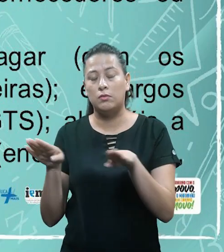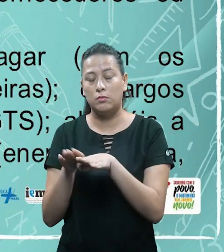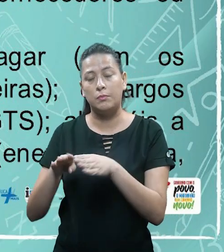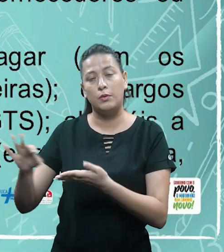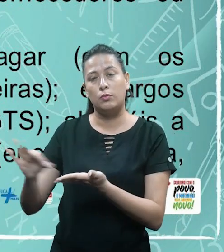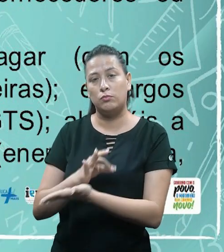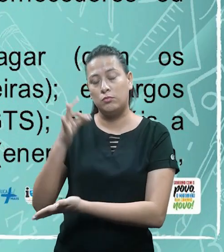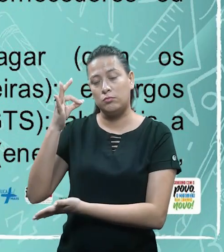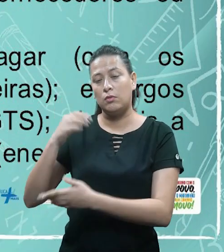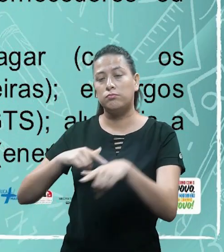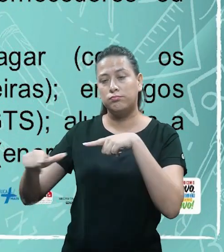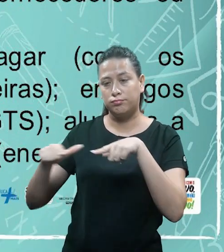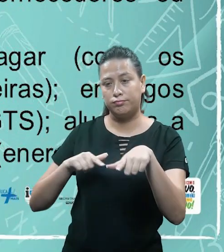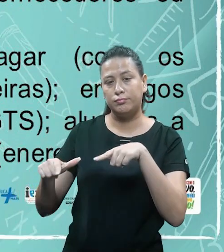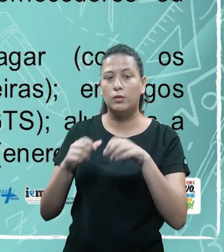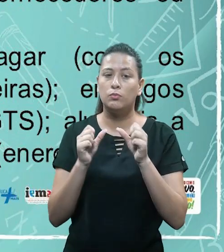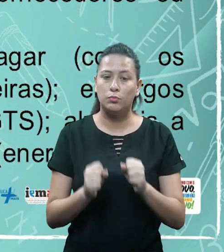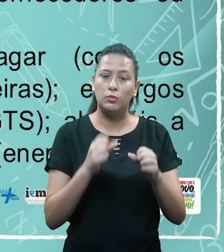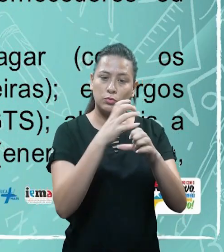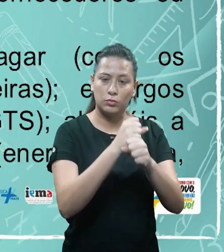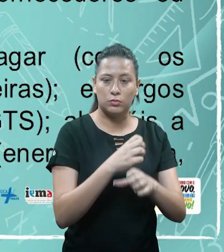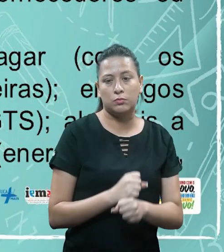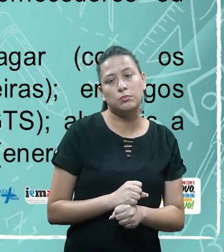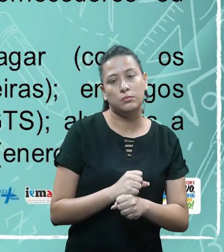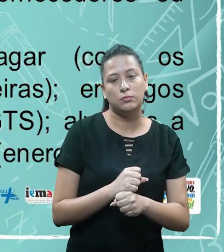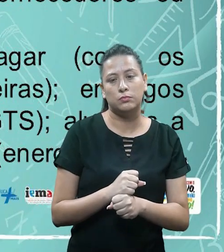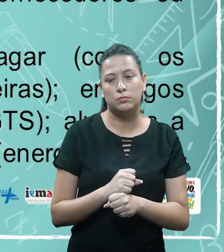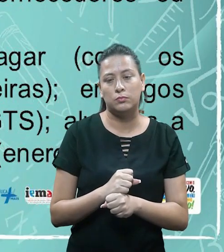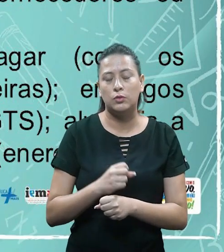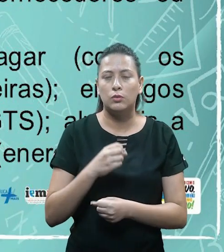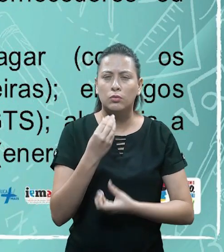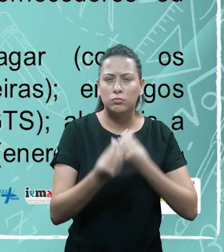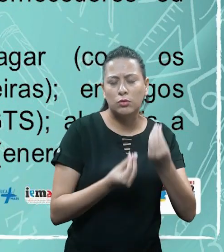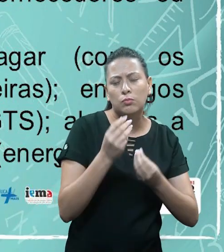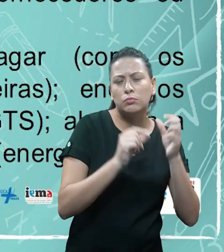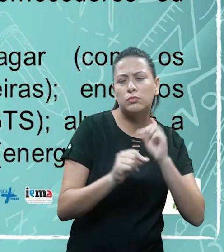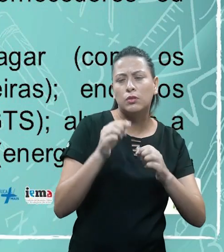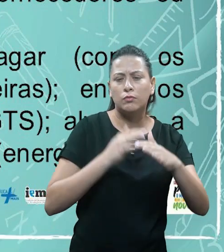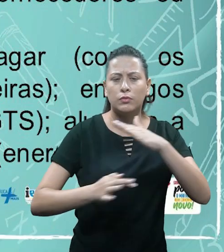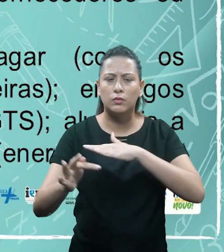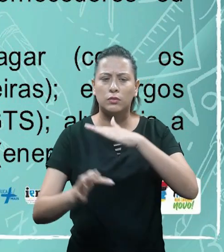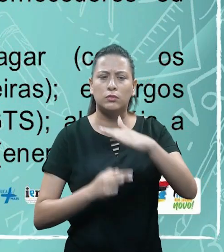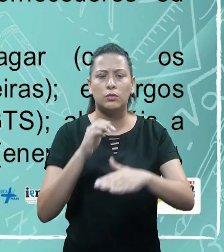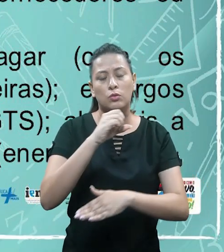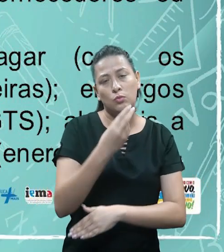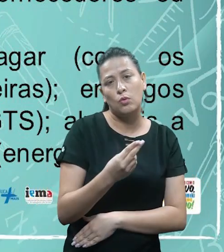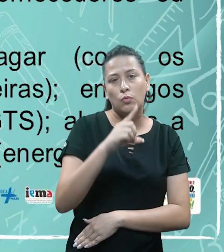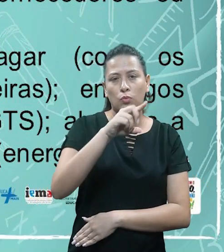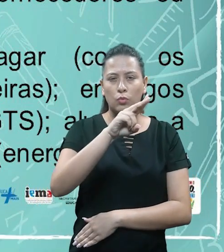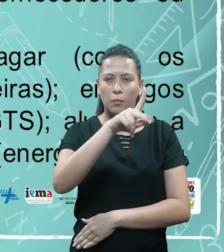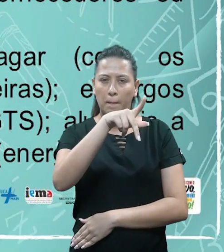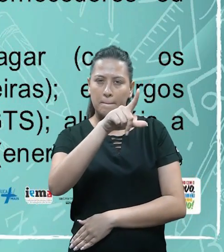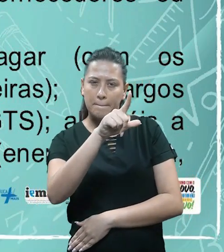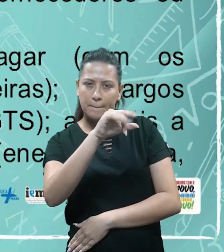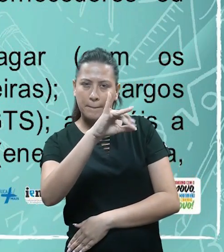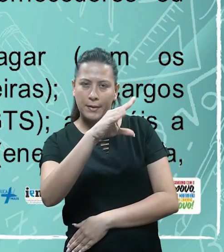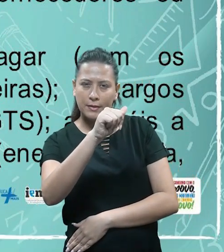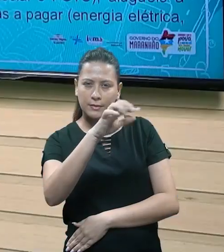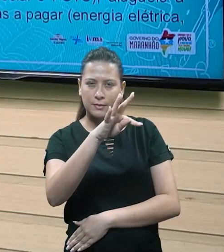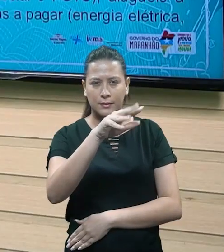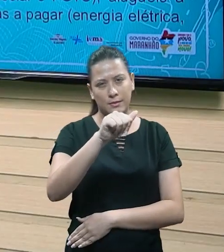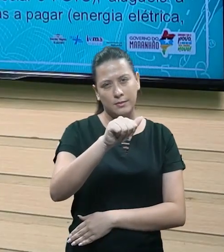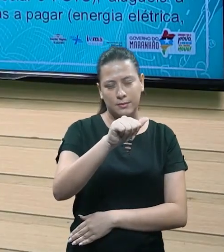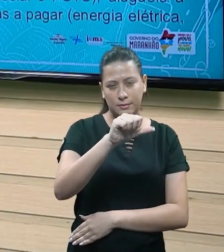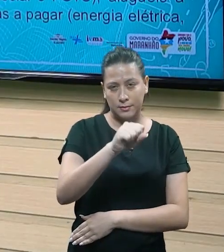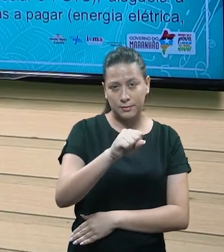contratação de serviços. Essa dúvida pode ser chamada de contabilidade na contabilidade com fornecedores ou duplicatas a pagar.